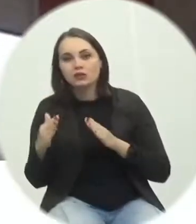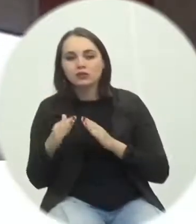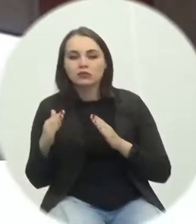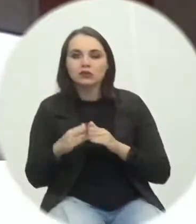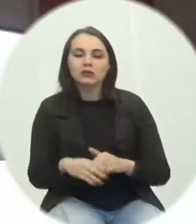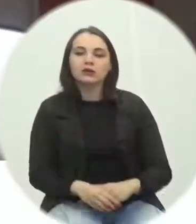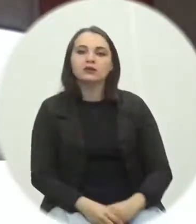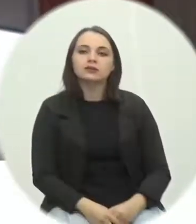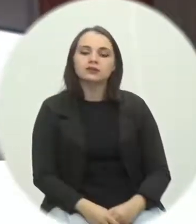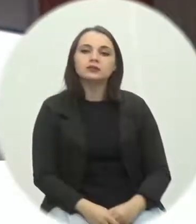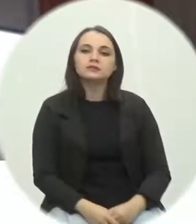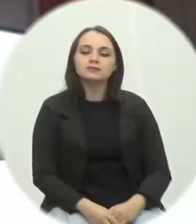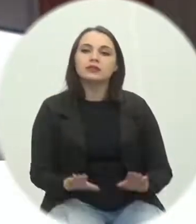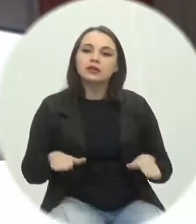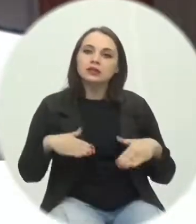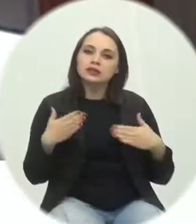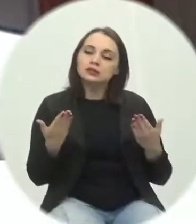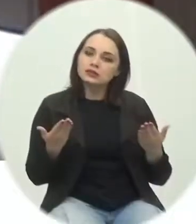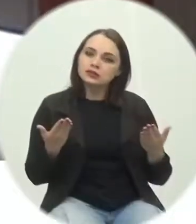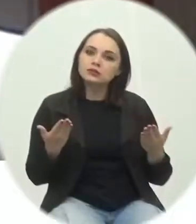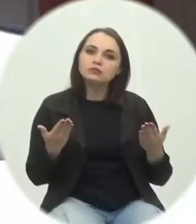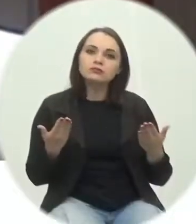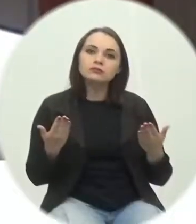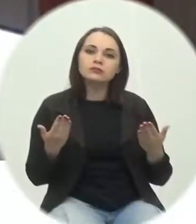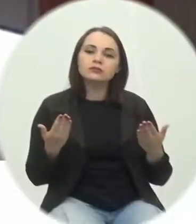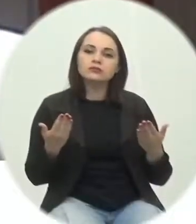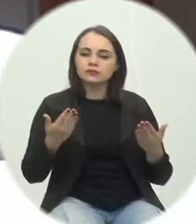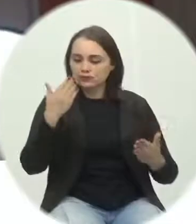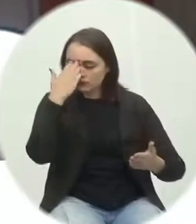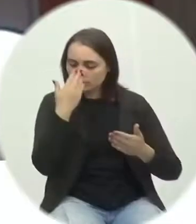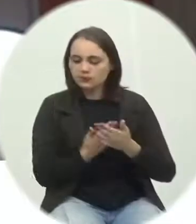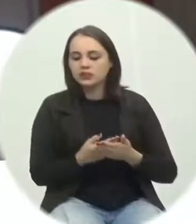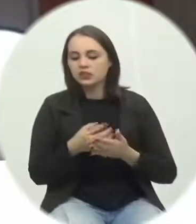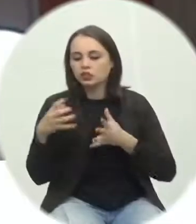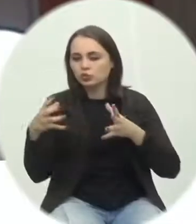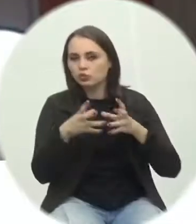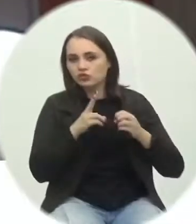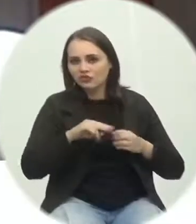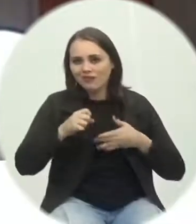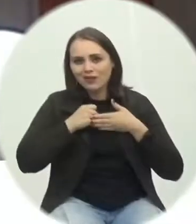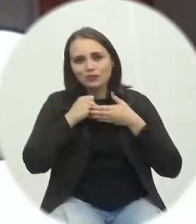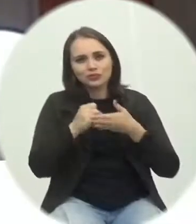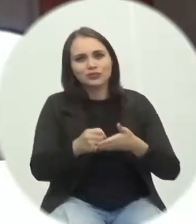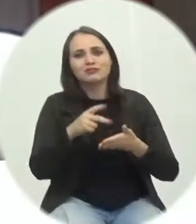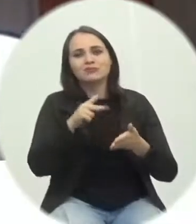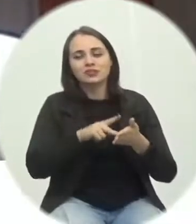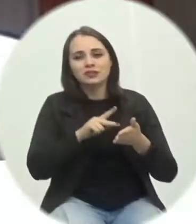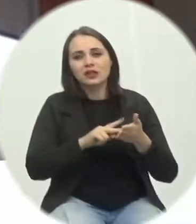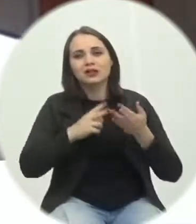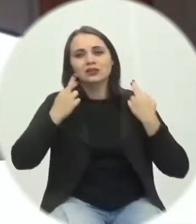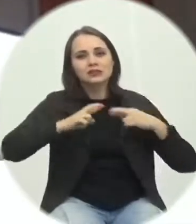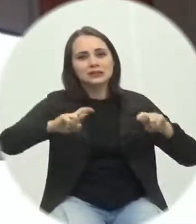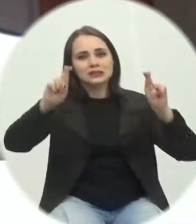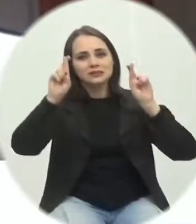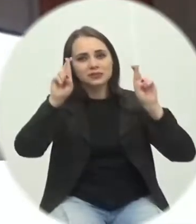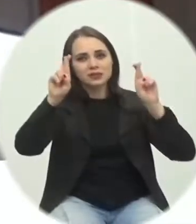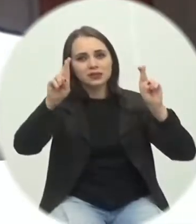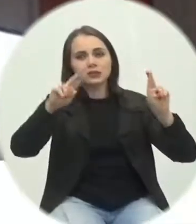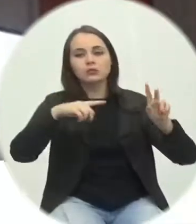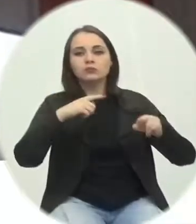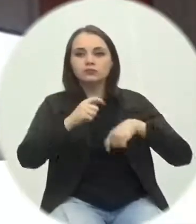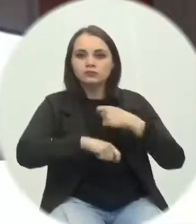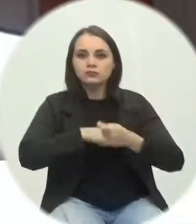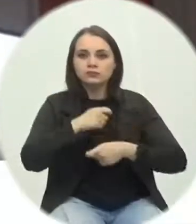né? Então, não tenha dúvida que isso vai contribuir muito. Esperamos que nossos gestores